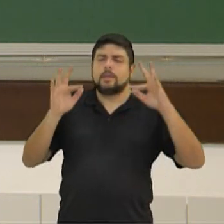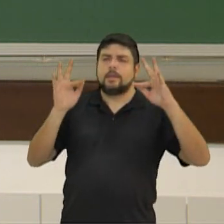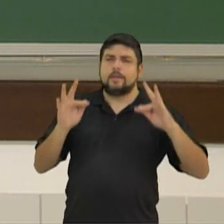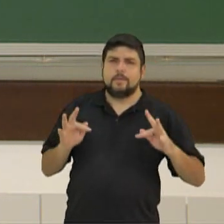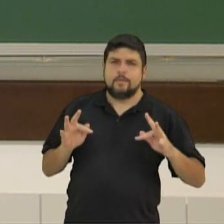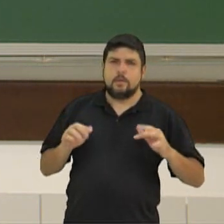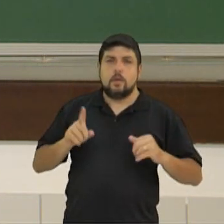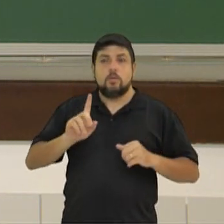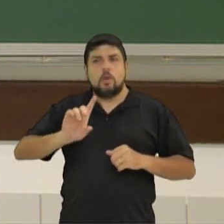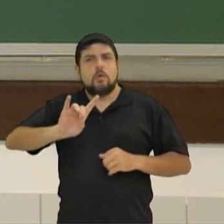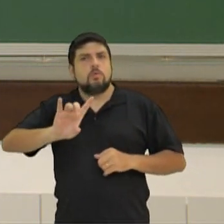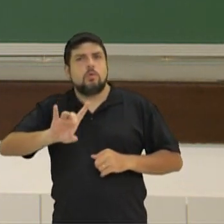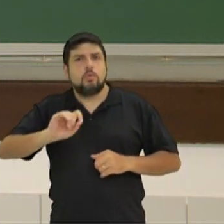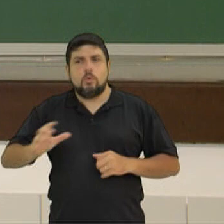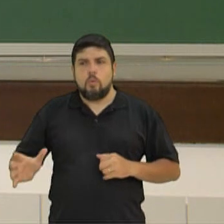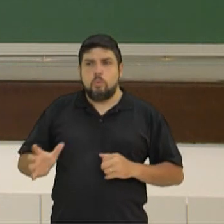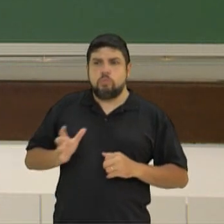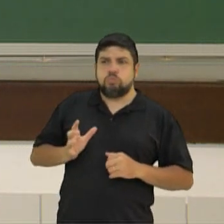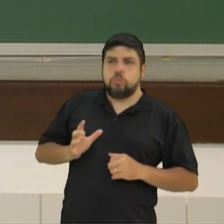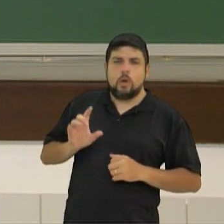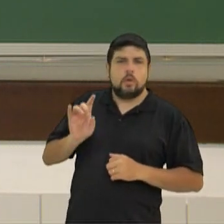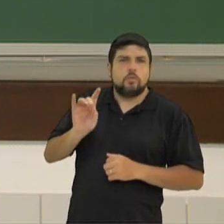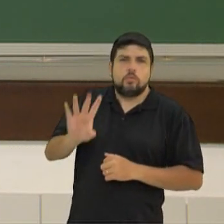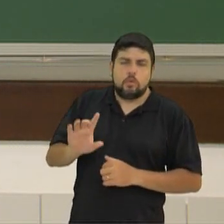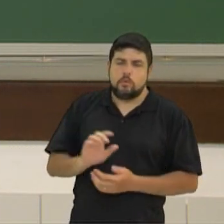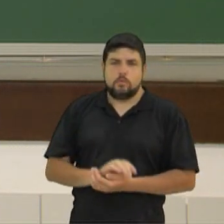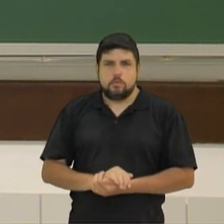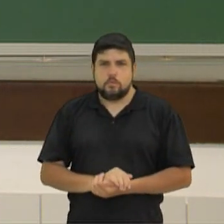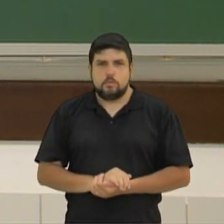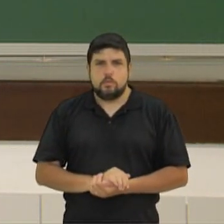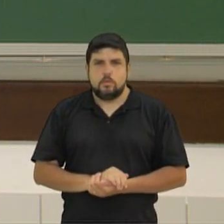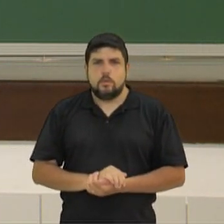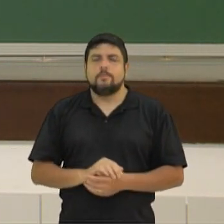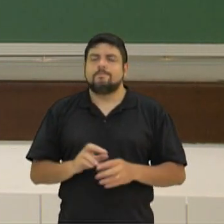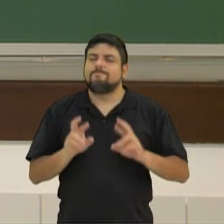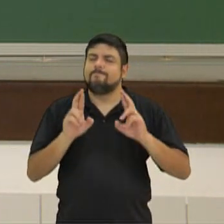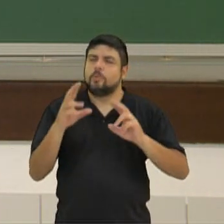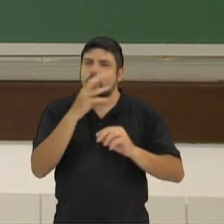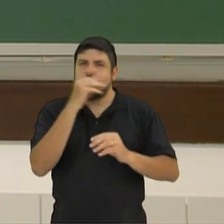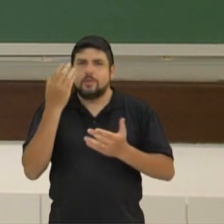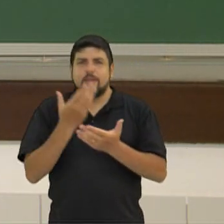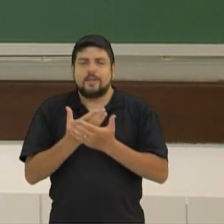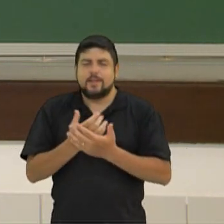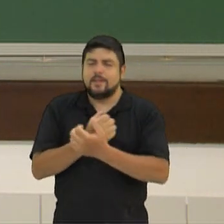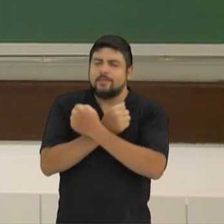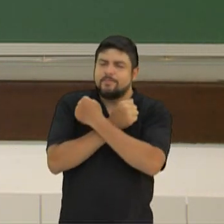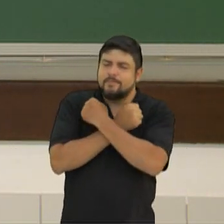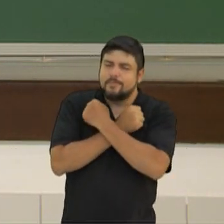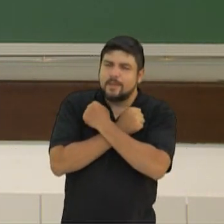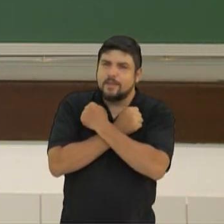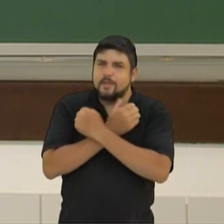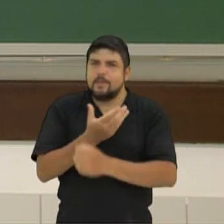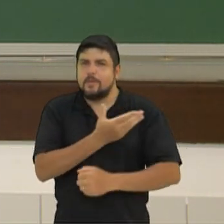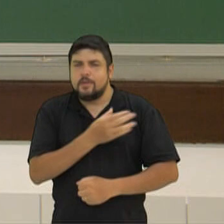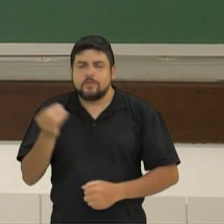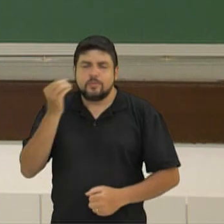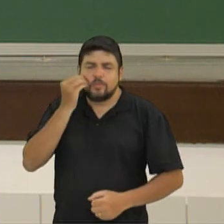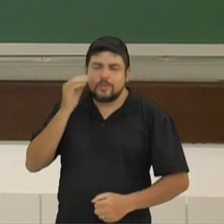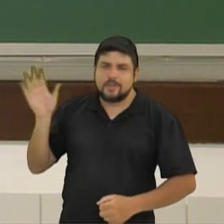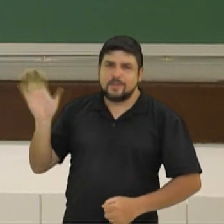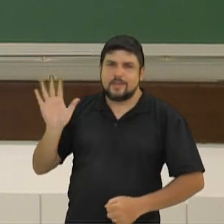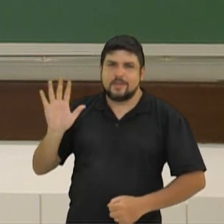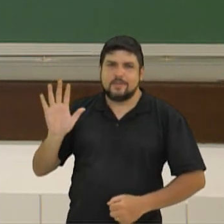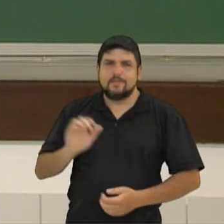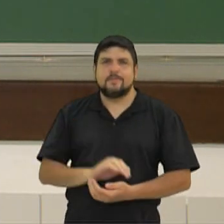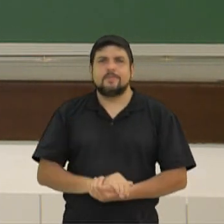vai te trazer dinheiro ou riqueza, né? Espero que tenham gostado da aula. Um forte abraço. Beijos e até a